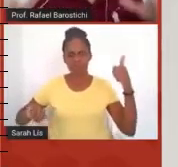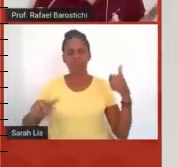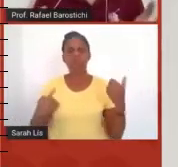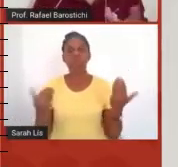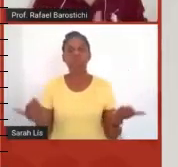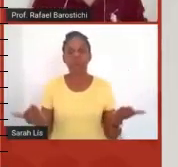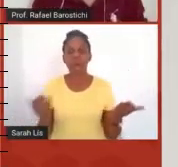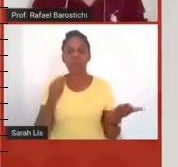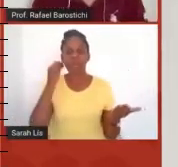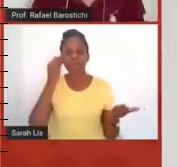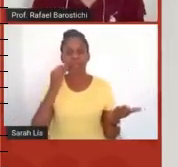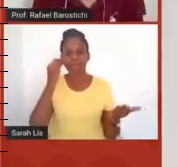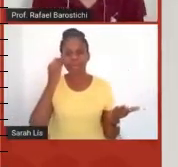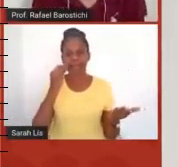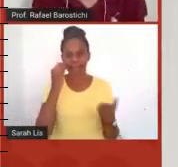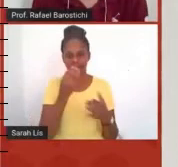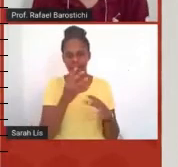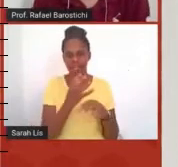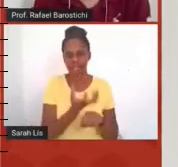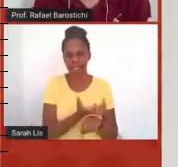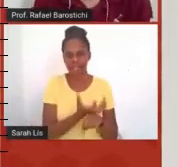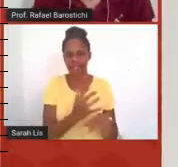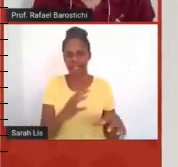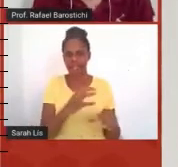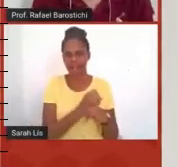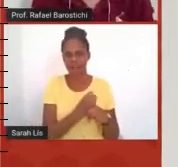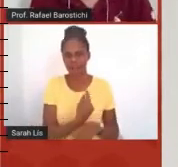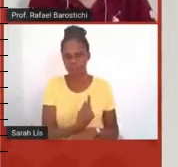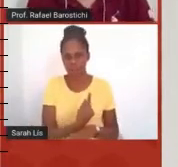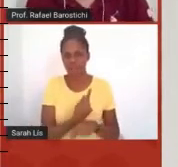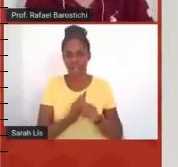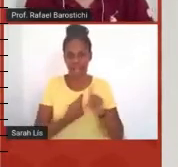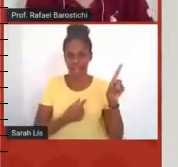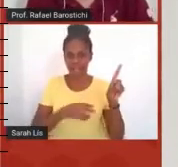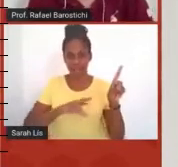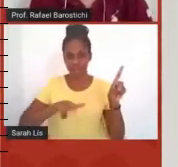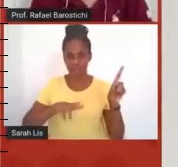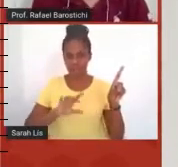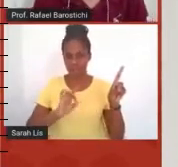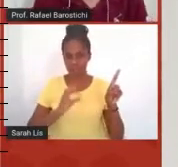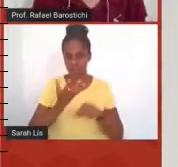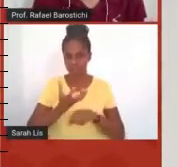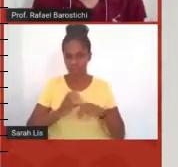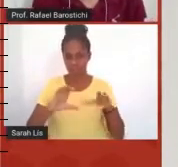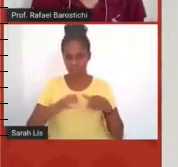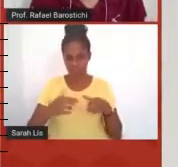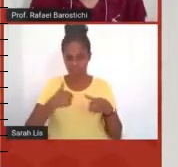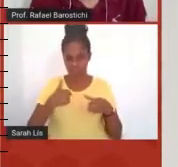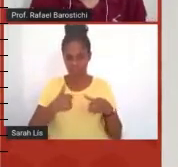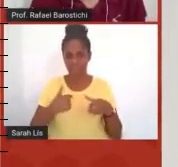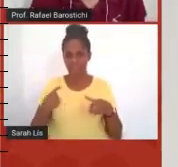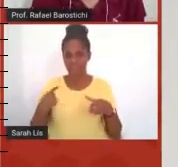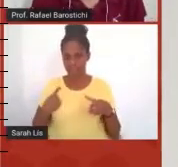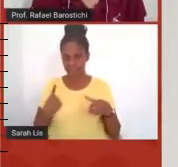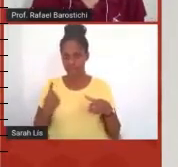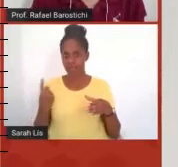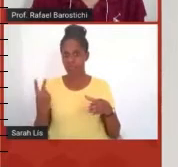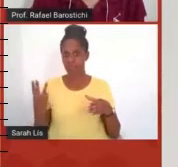turma, aqui é a totalidade dos alunos e aí como a gente pode ver realmente